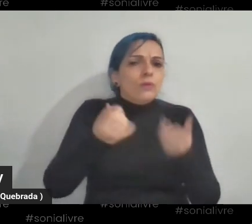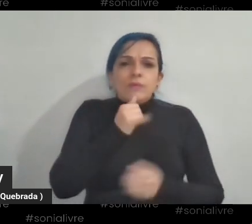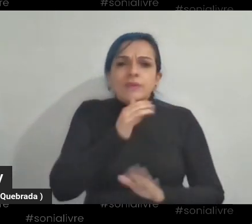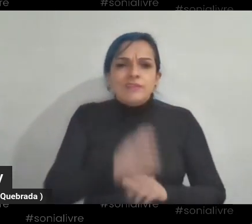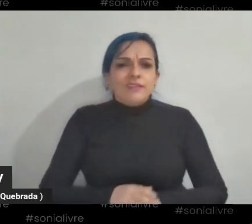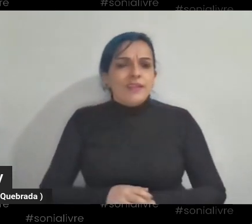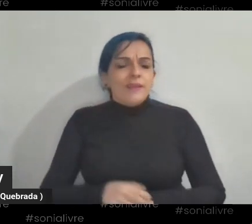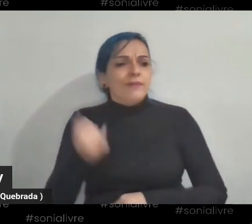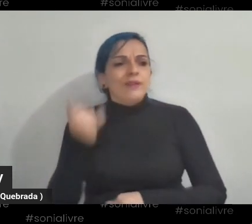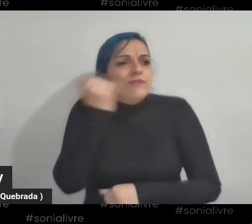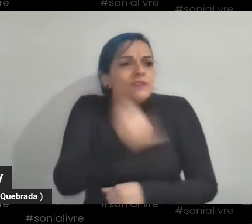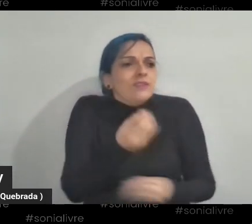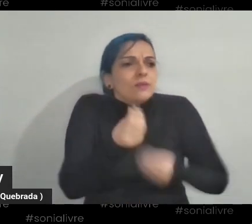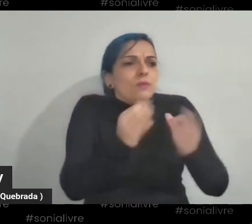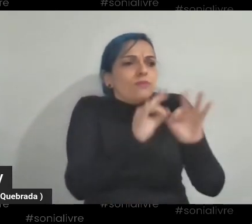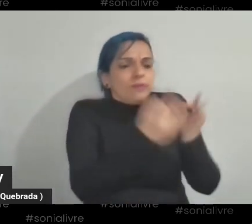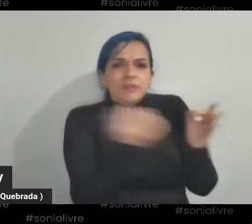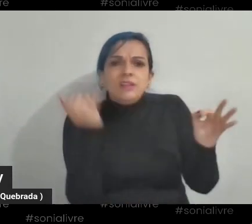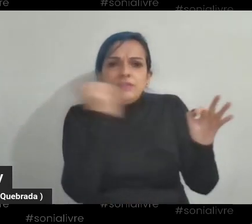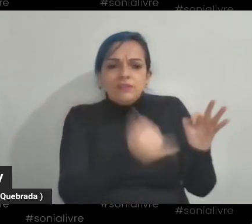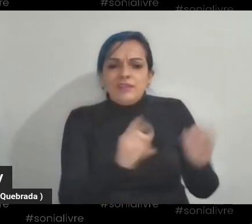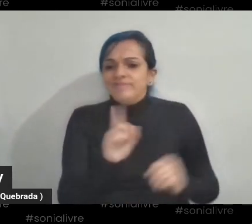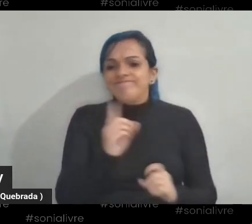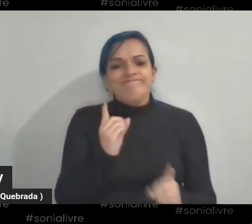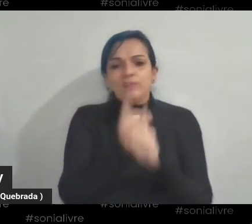irmã de vocês. Como é que era tudo isso, Aparecida?